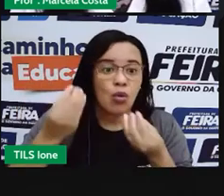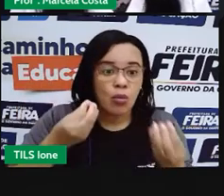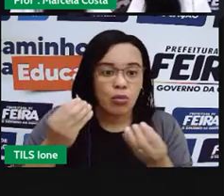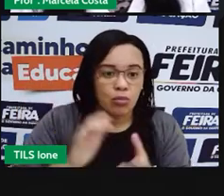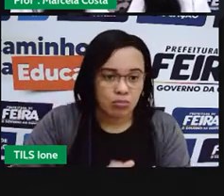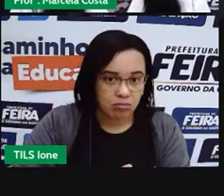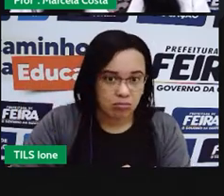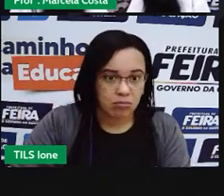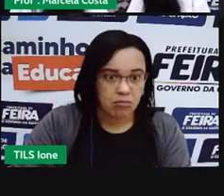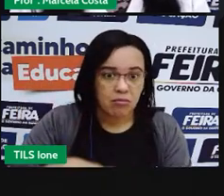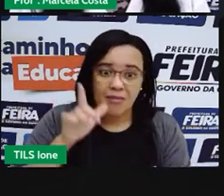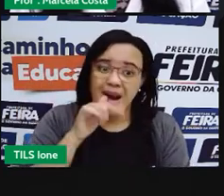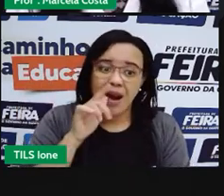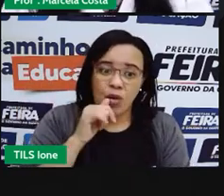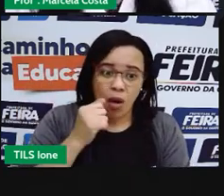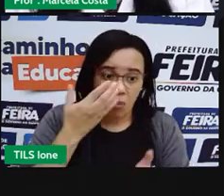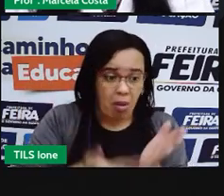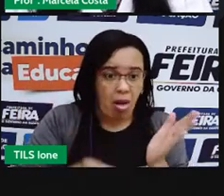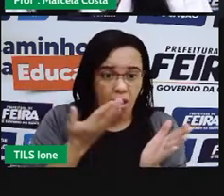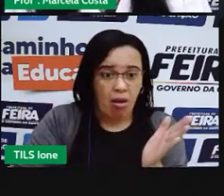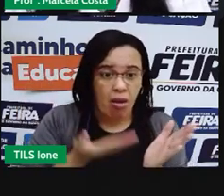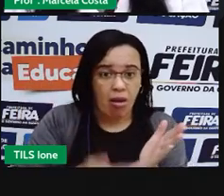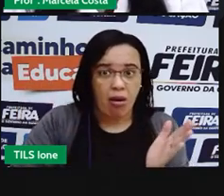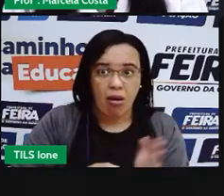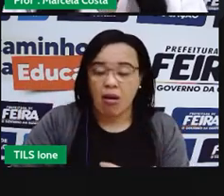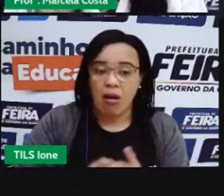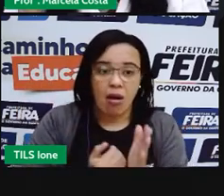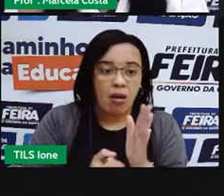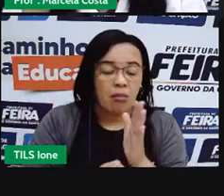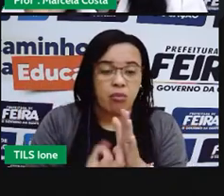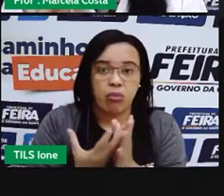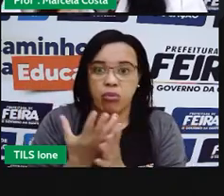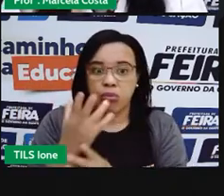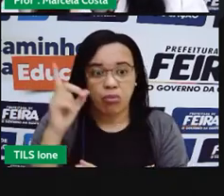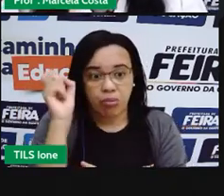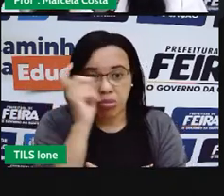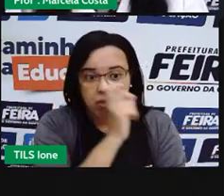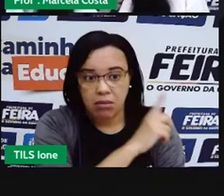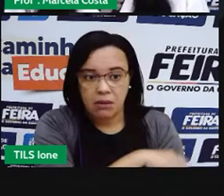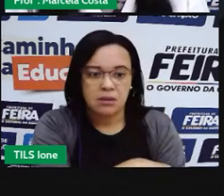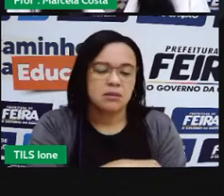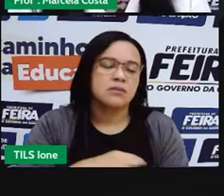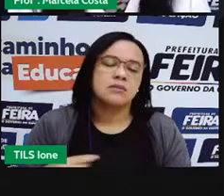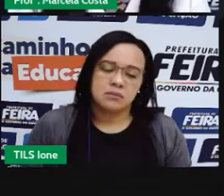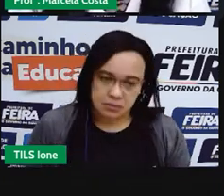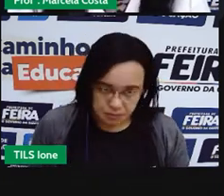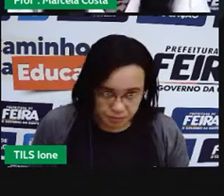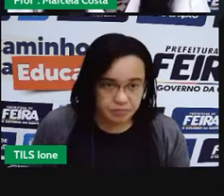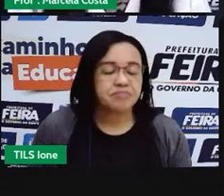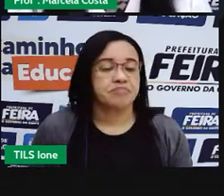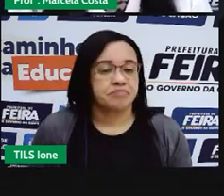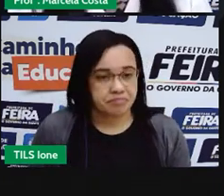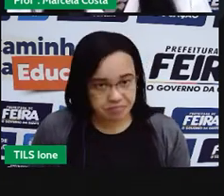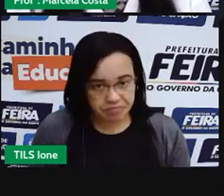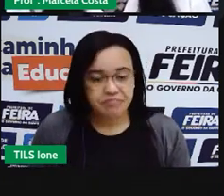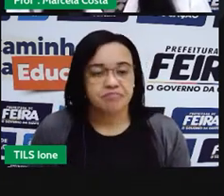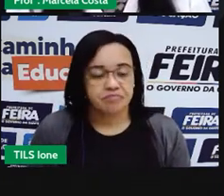grande de água. E, como eu falei para você, a água, embora ela caia do céu, é um produto